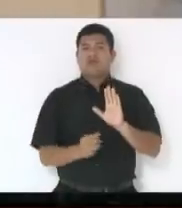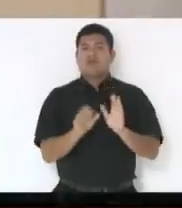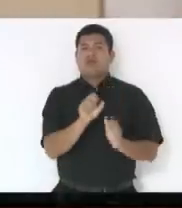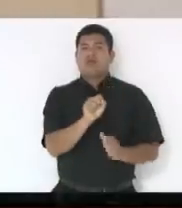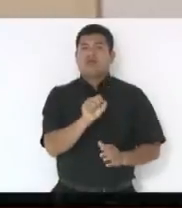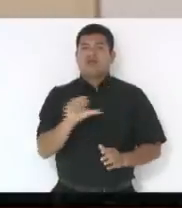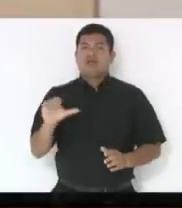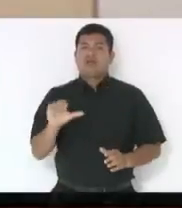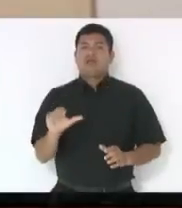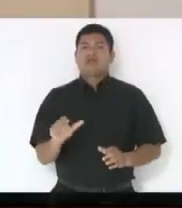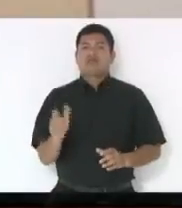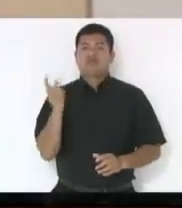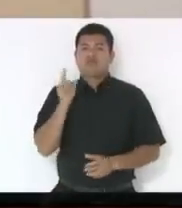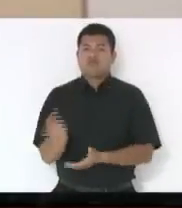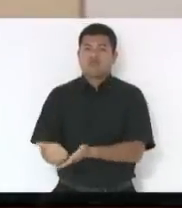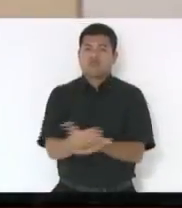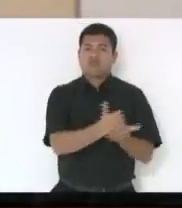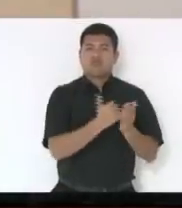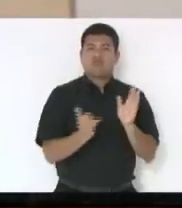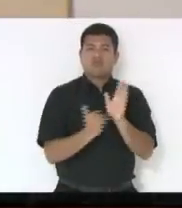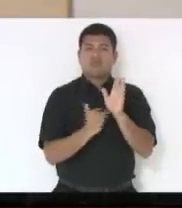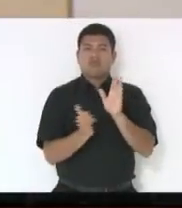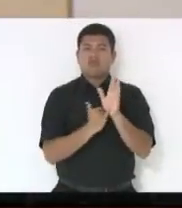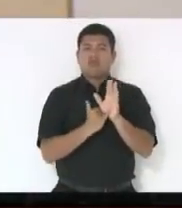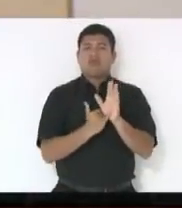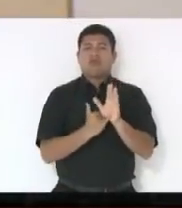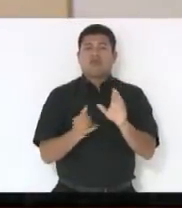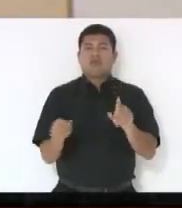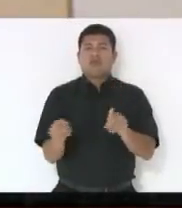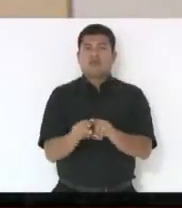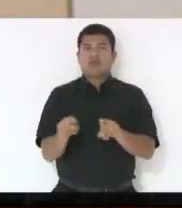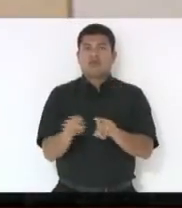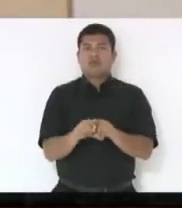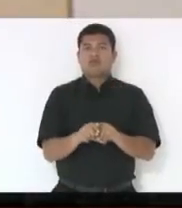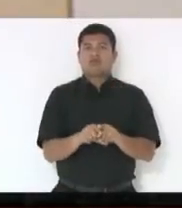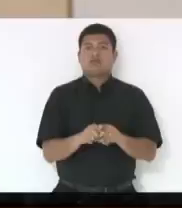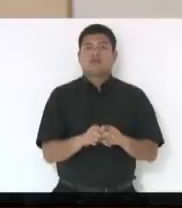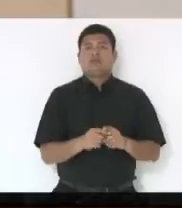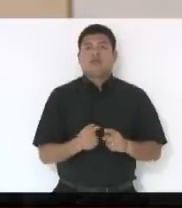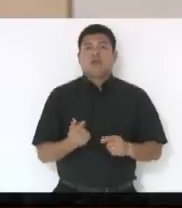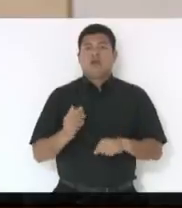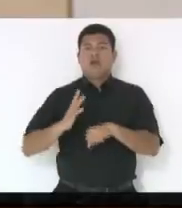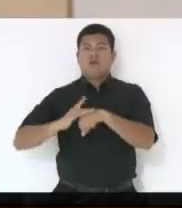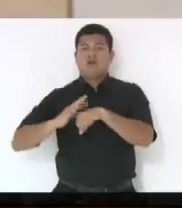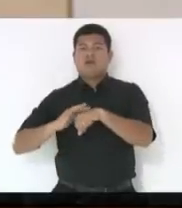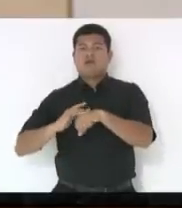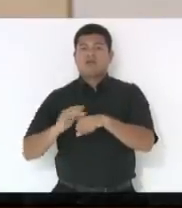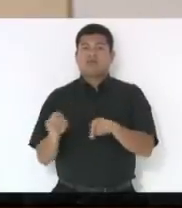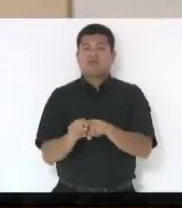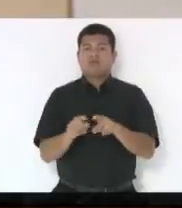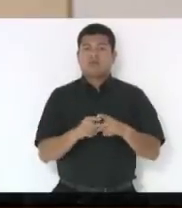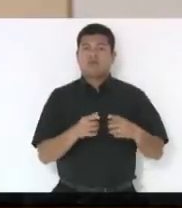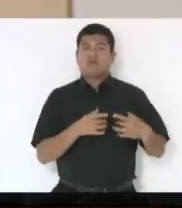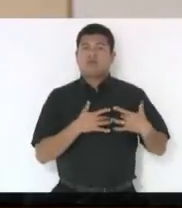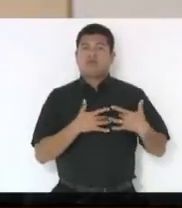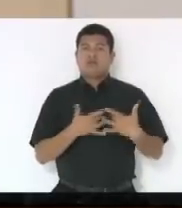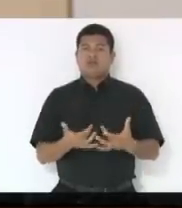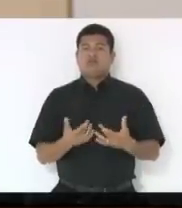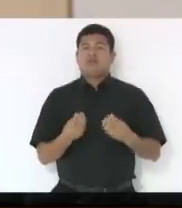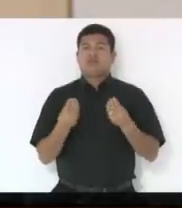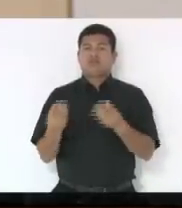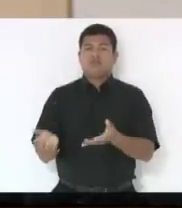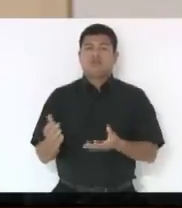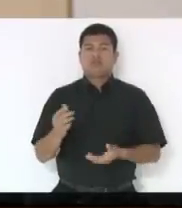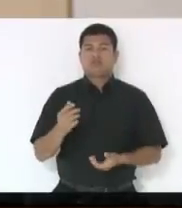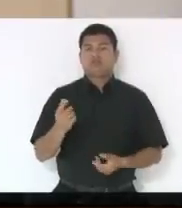fiscal do imposto sobre transmissão causa-mortes e doação de quaisquer bens